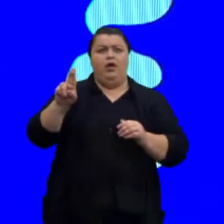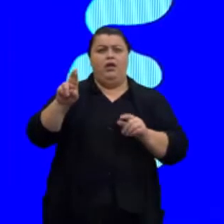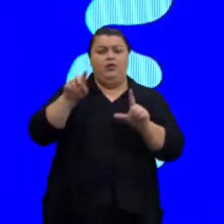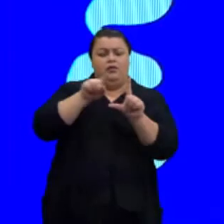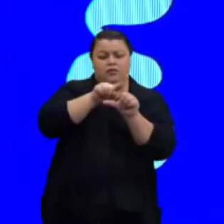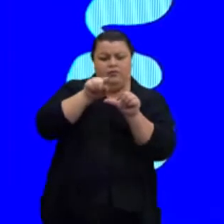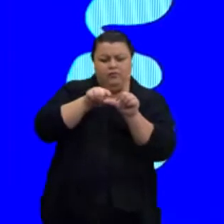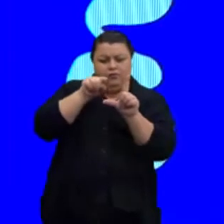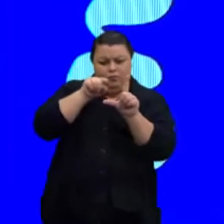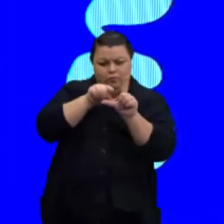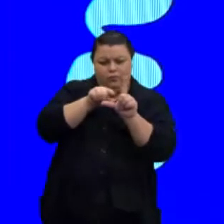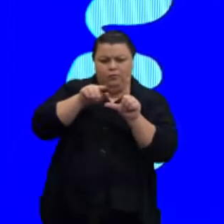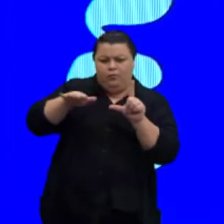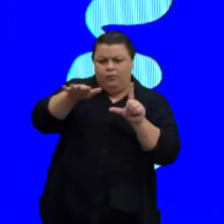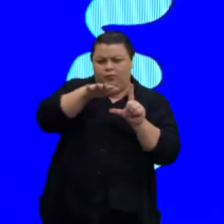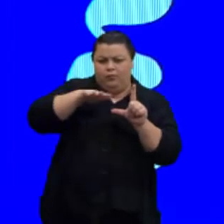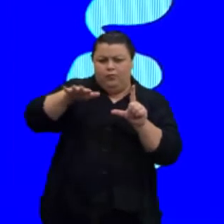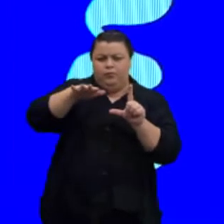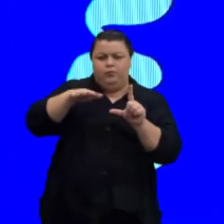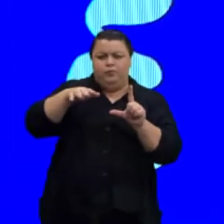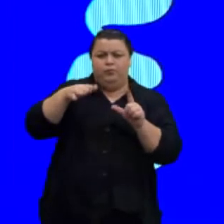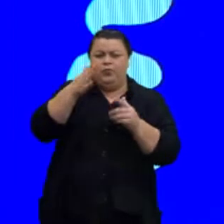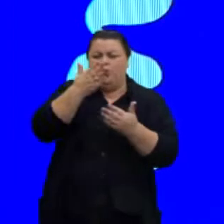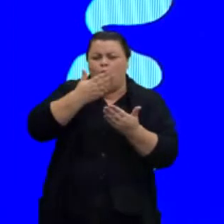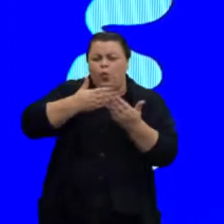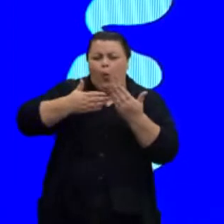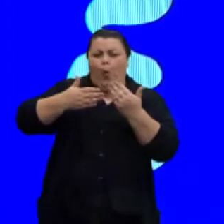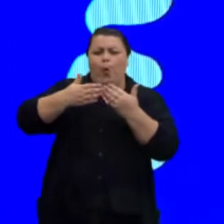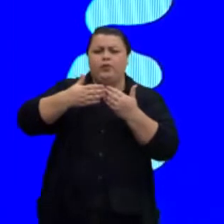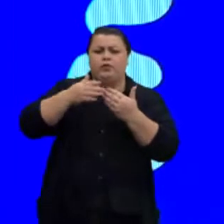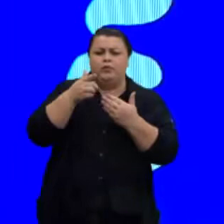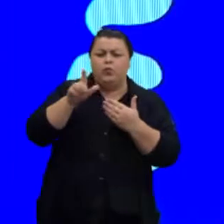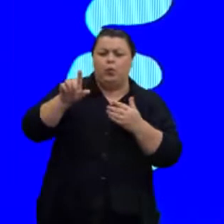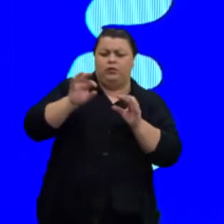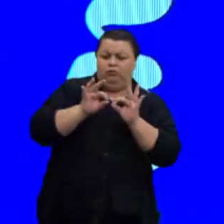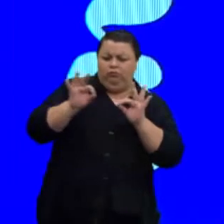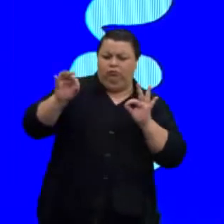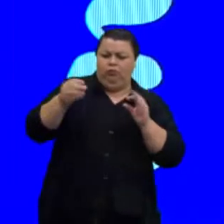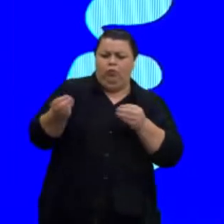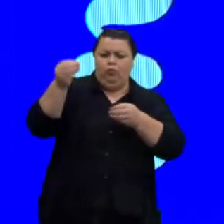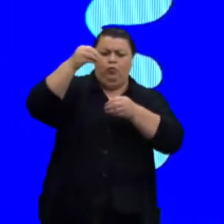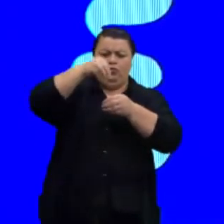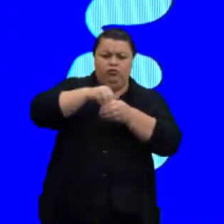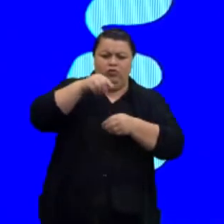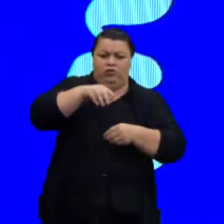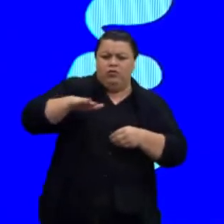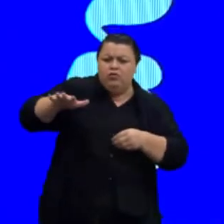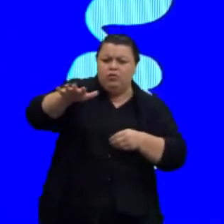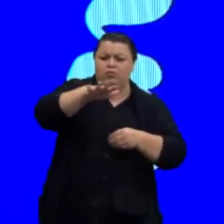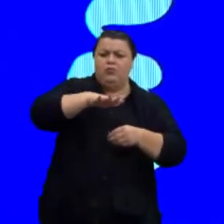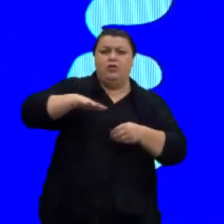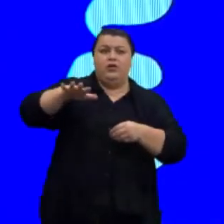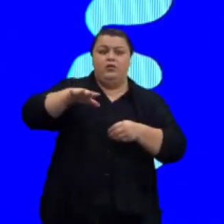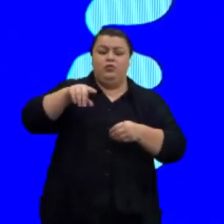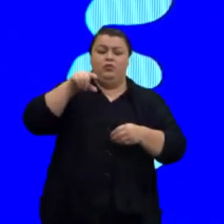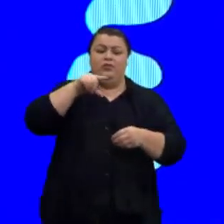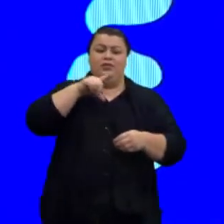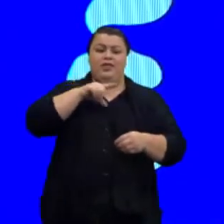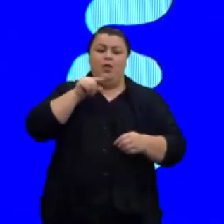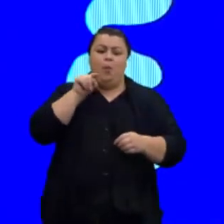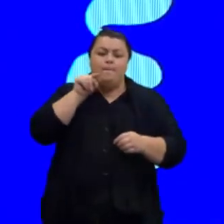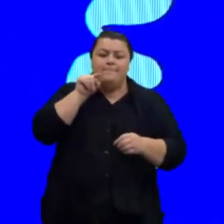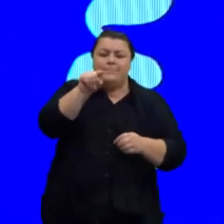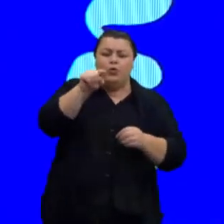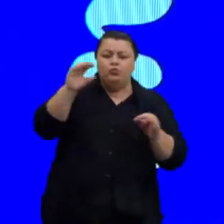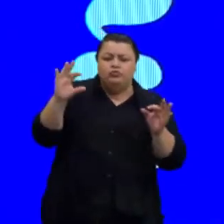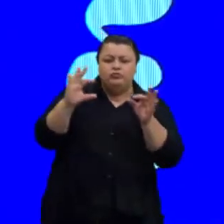perpendicular. E todas as outras retas que estão contidas neste plano, passam por esse ponto de intersecção,